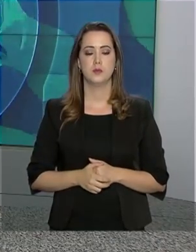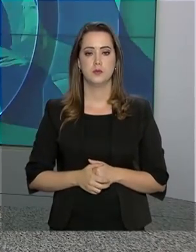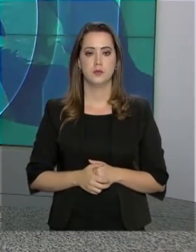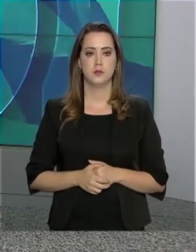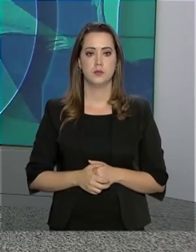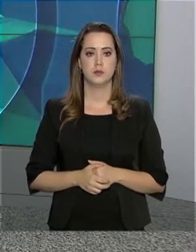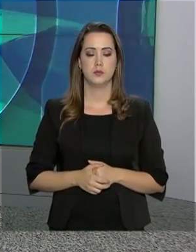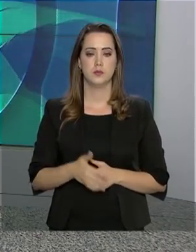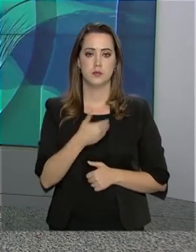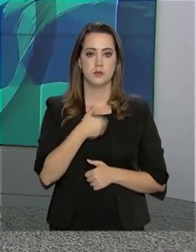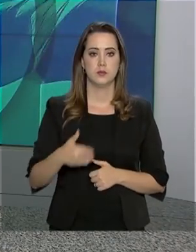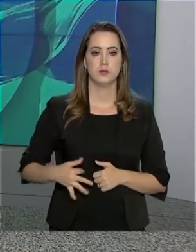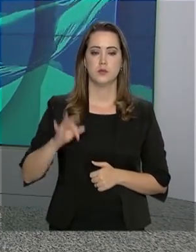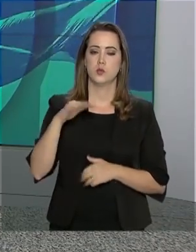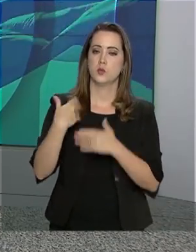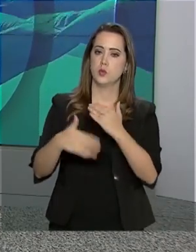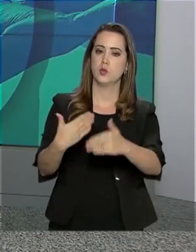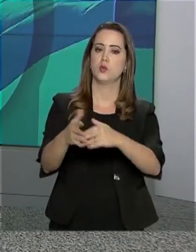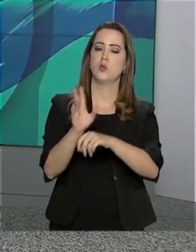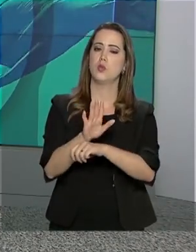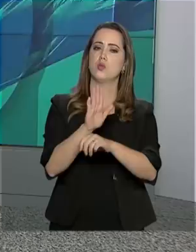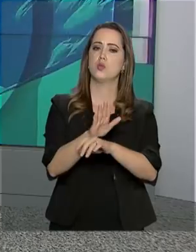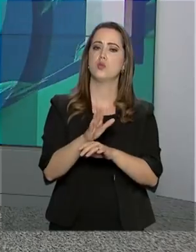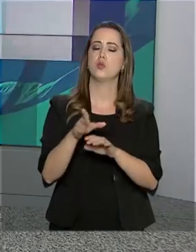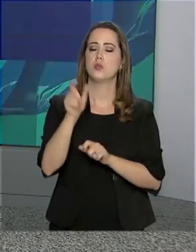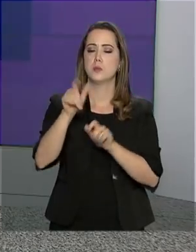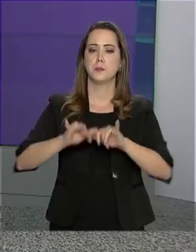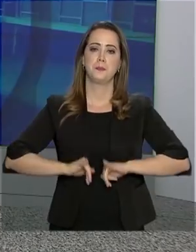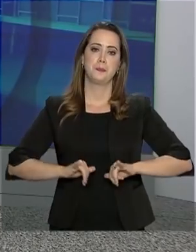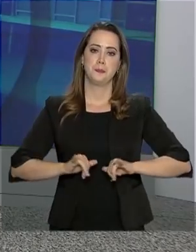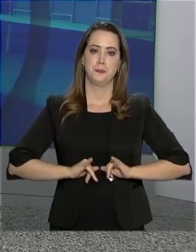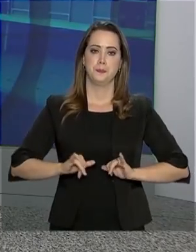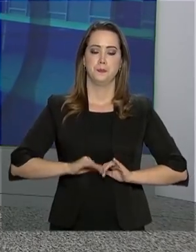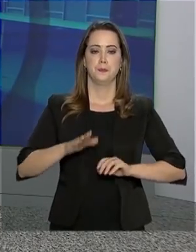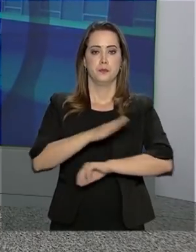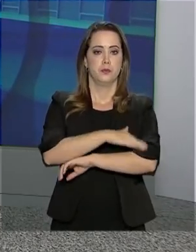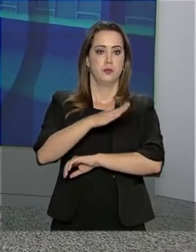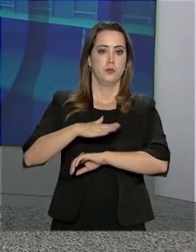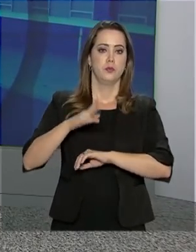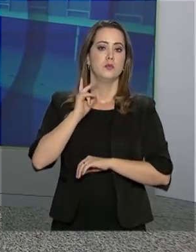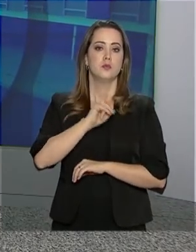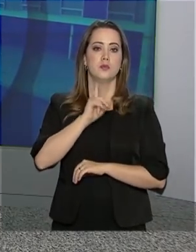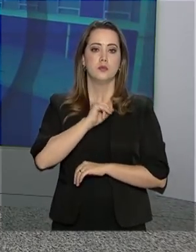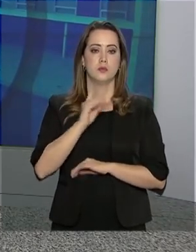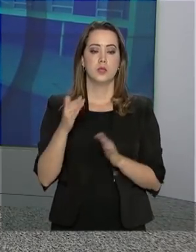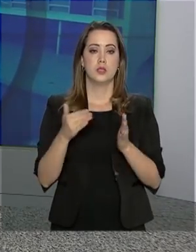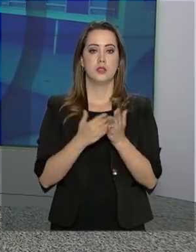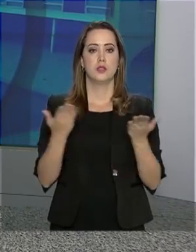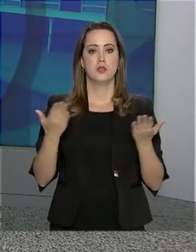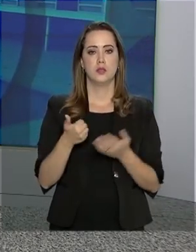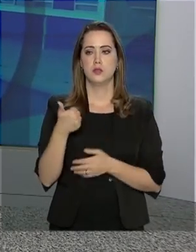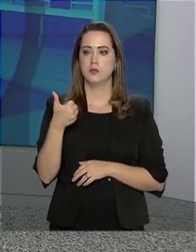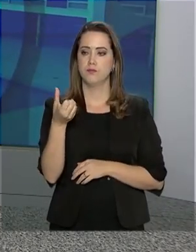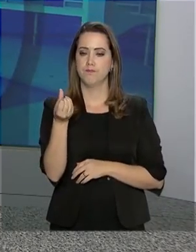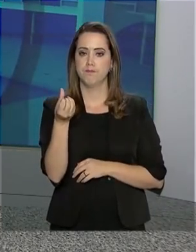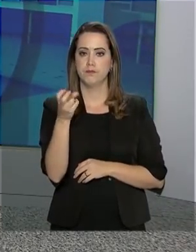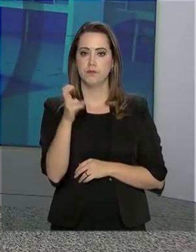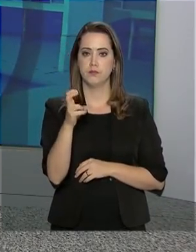E o governo federal segue no apoio às vítimas da tragédia em Brumadinho, Minas Gerais. Até agora, são